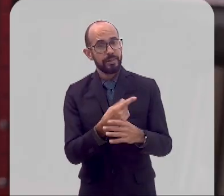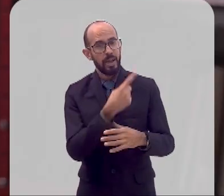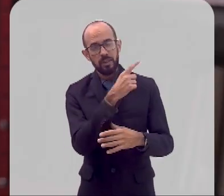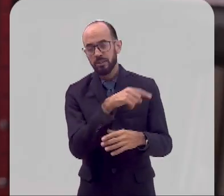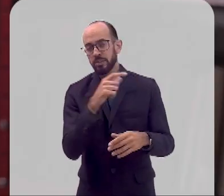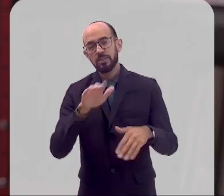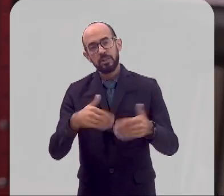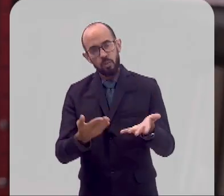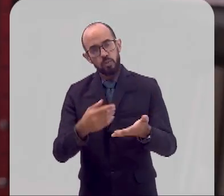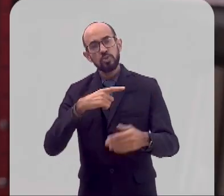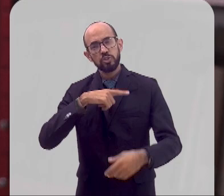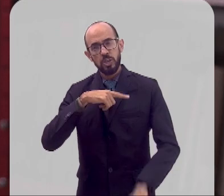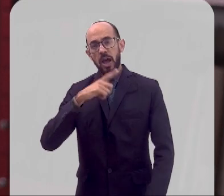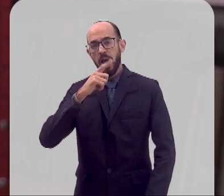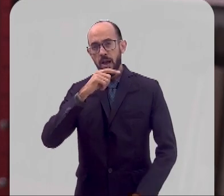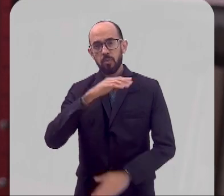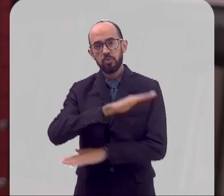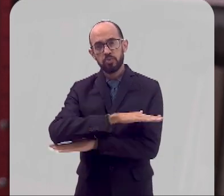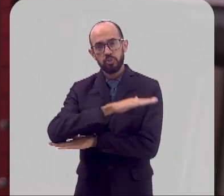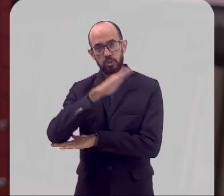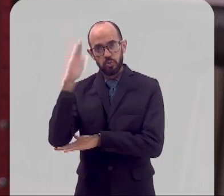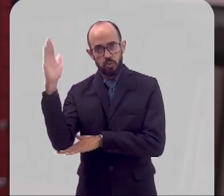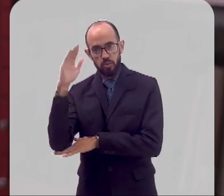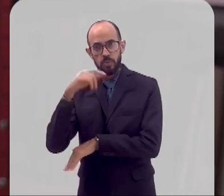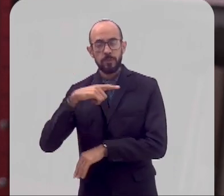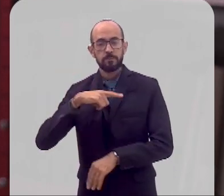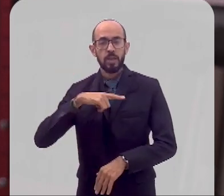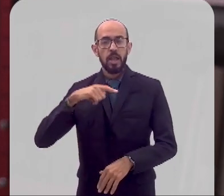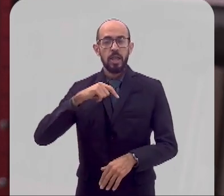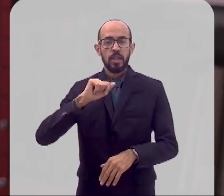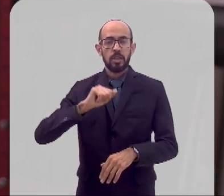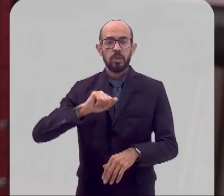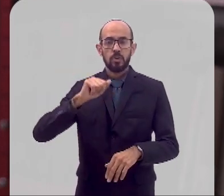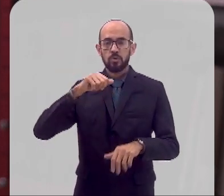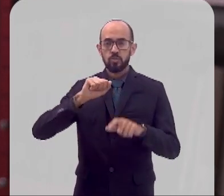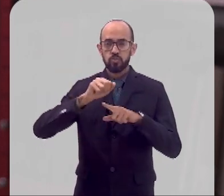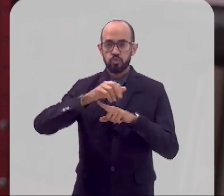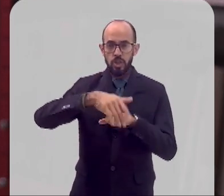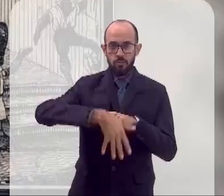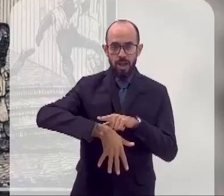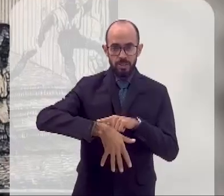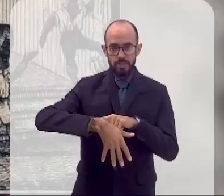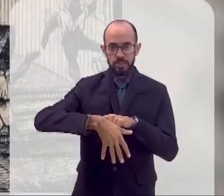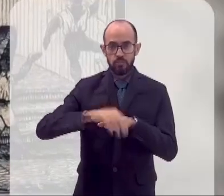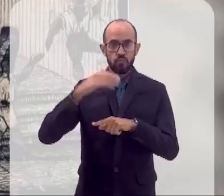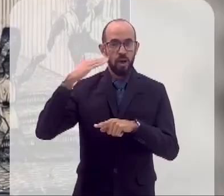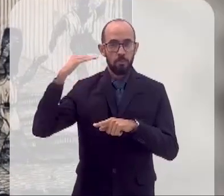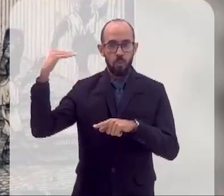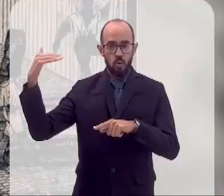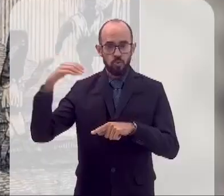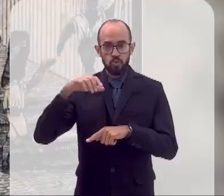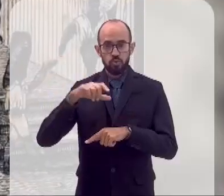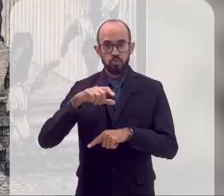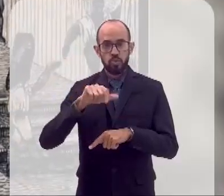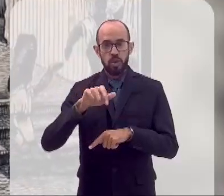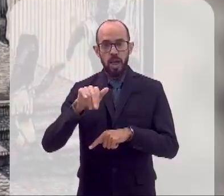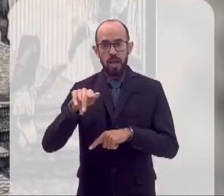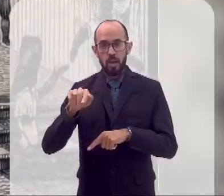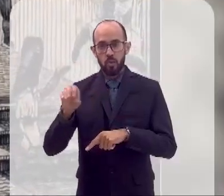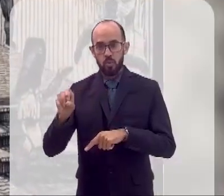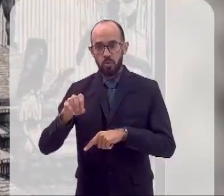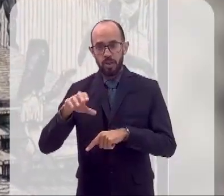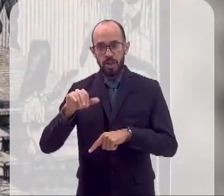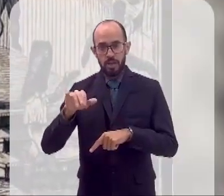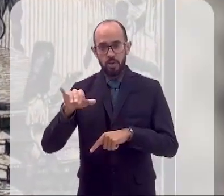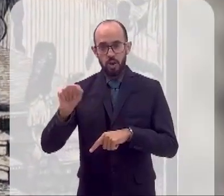24 horas por dia. Tem um famoso chafariz, que era o chafariz do Largo da Carioca, que hoje não existe